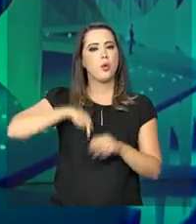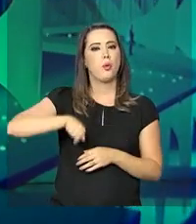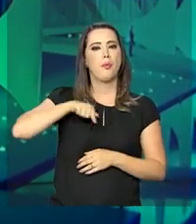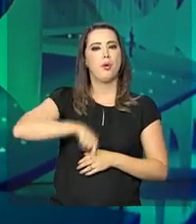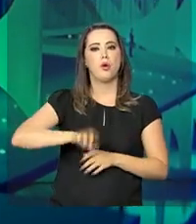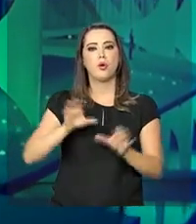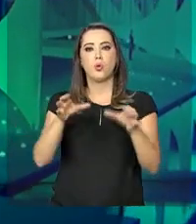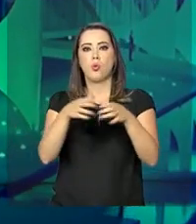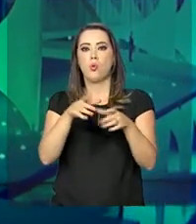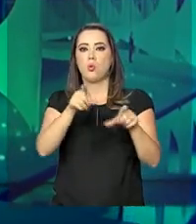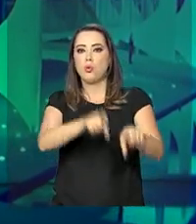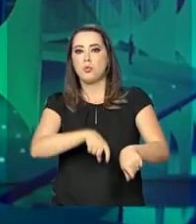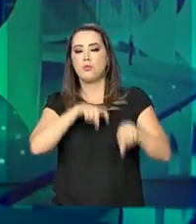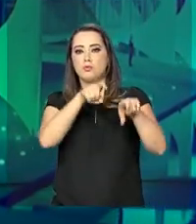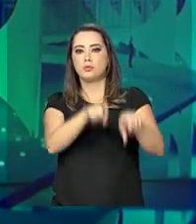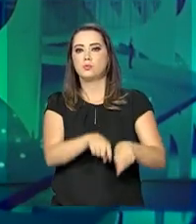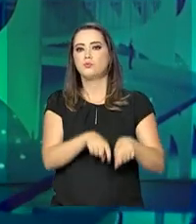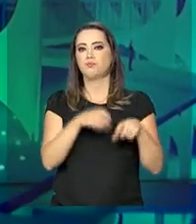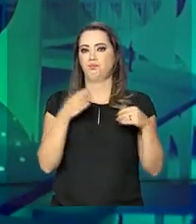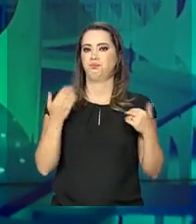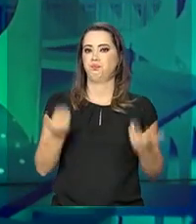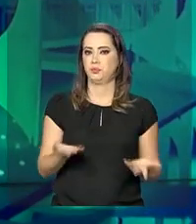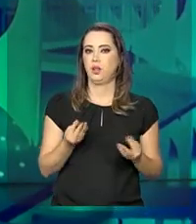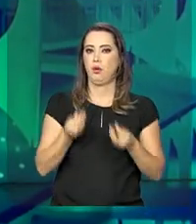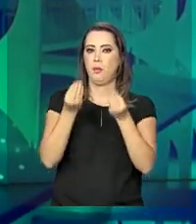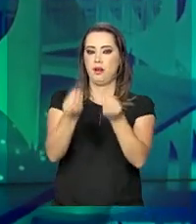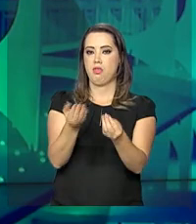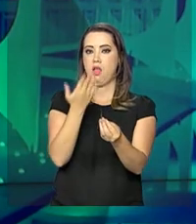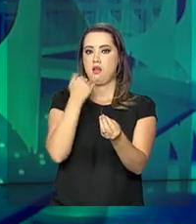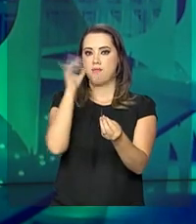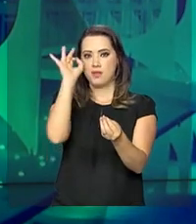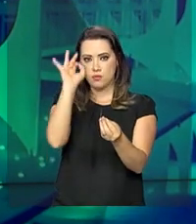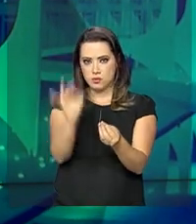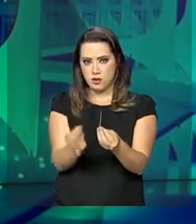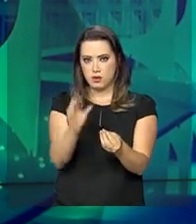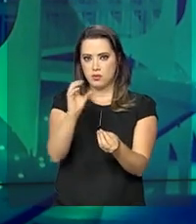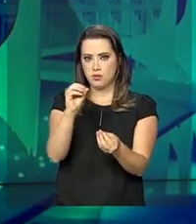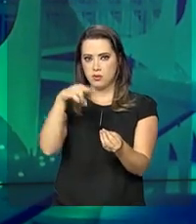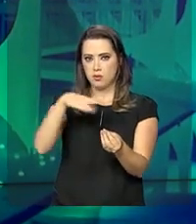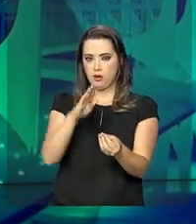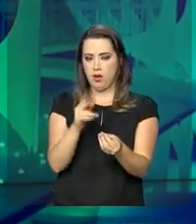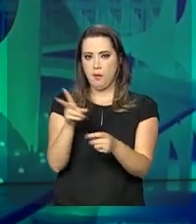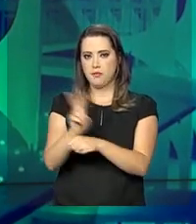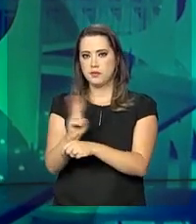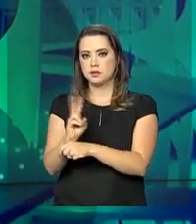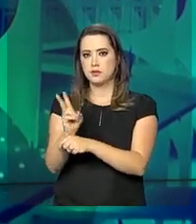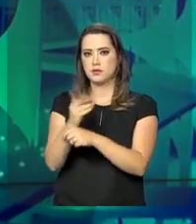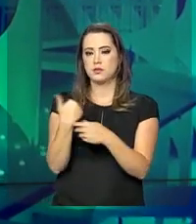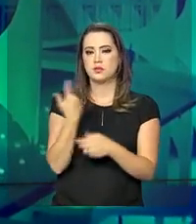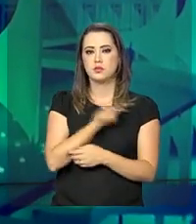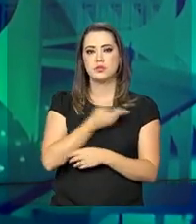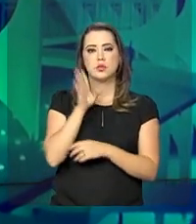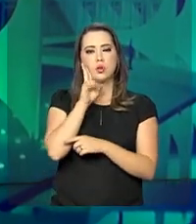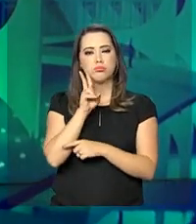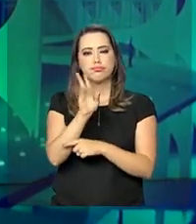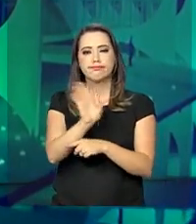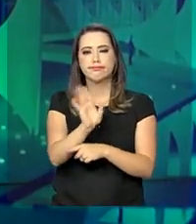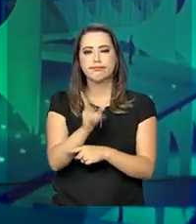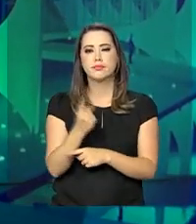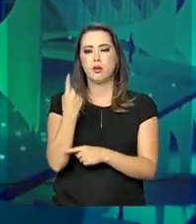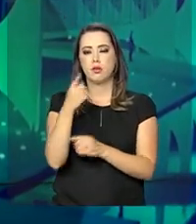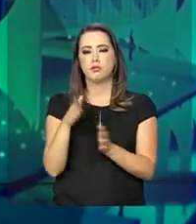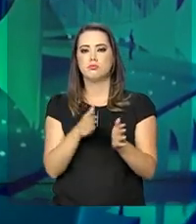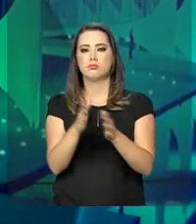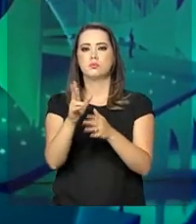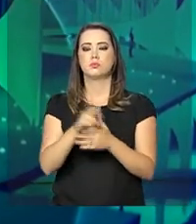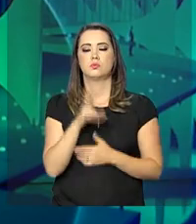e assentados da reforma agrária. Para garantir a qualidade dos estoques, a Conab realiza fiscalizações. E a nossa reportagem acompanhou